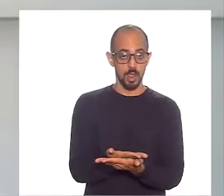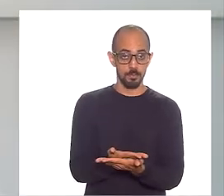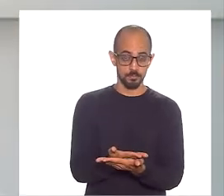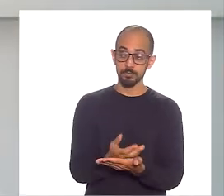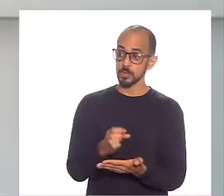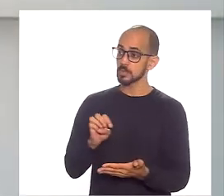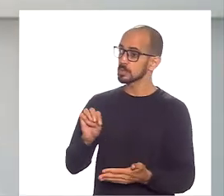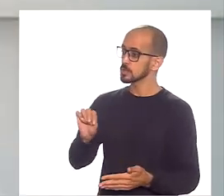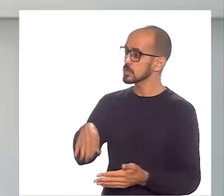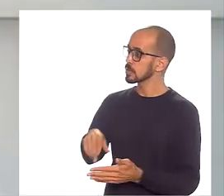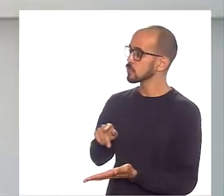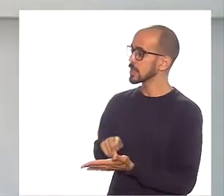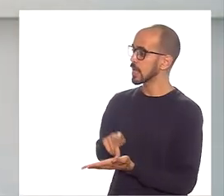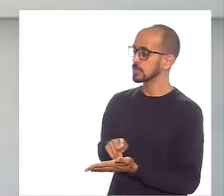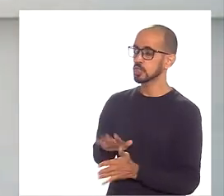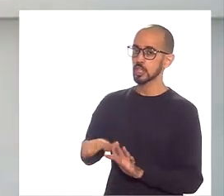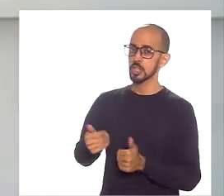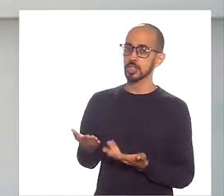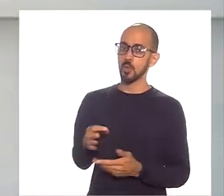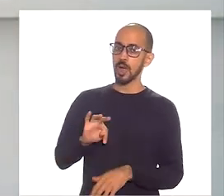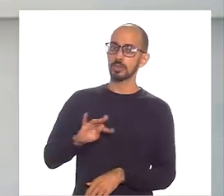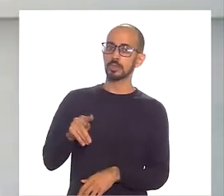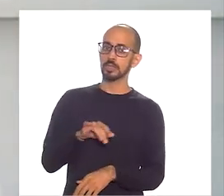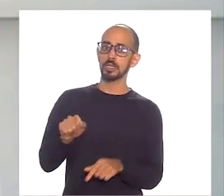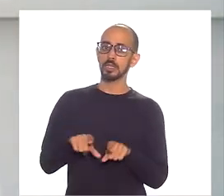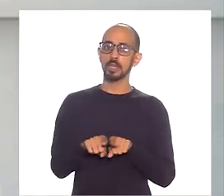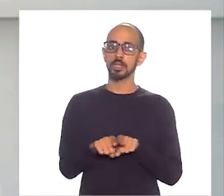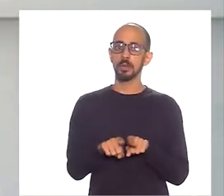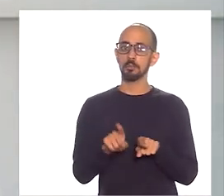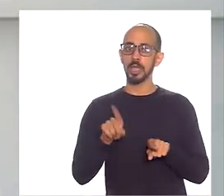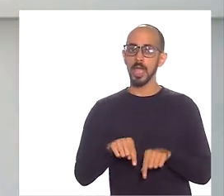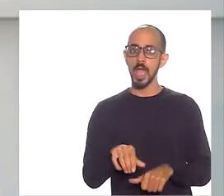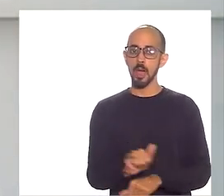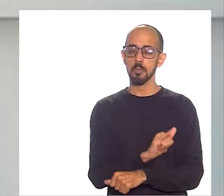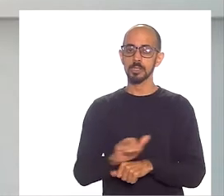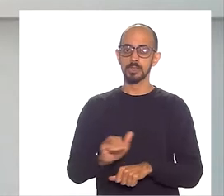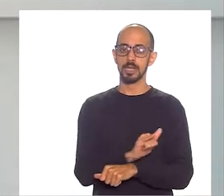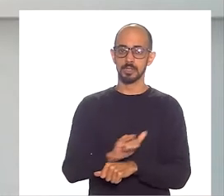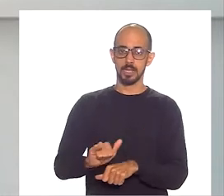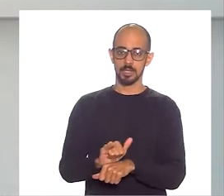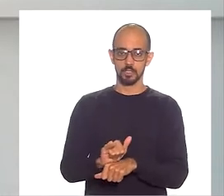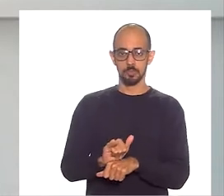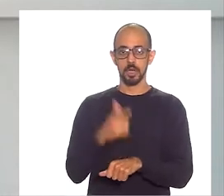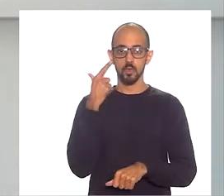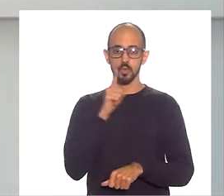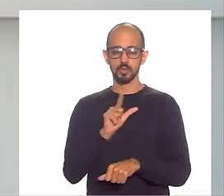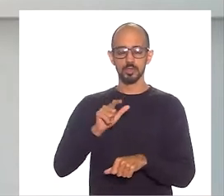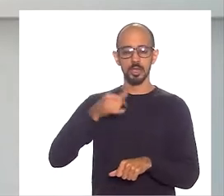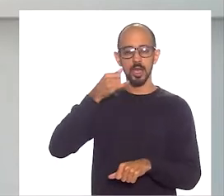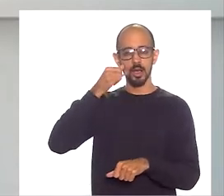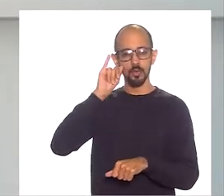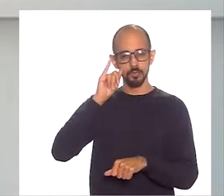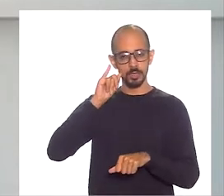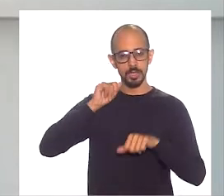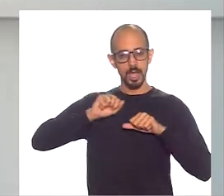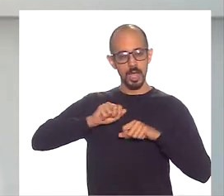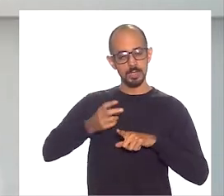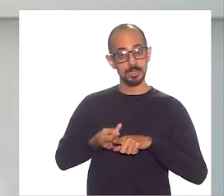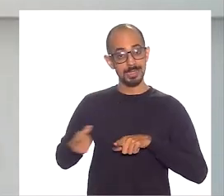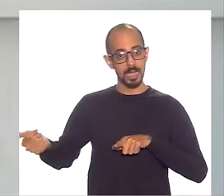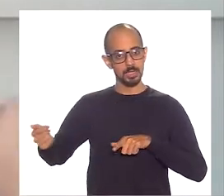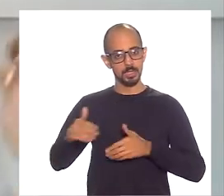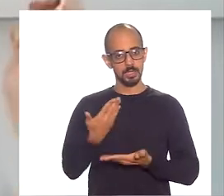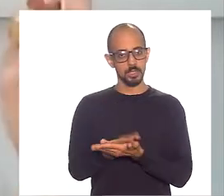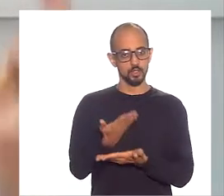assim, a Trilha, ela também é uma grande ferramenta para tentar minimizar a evasão escolar, né?